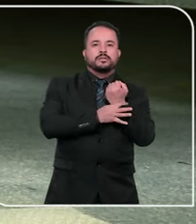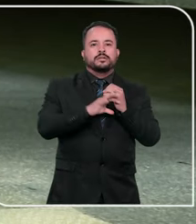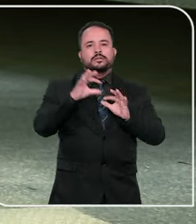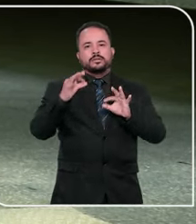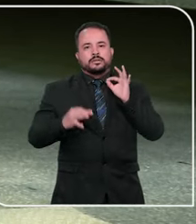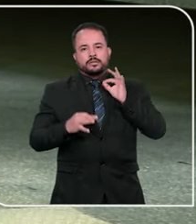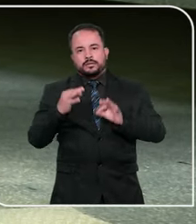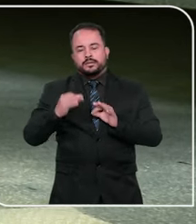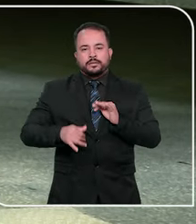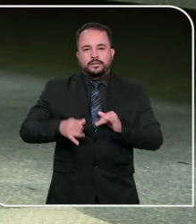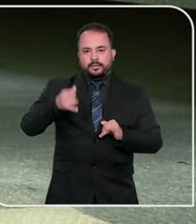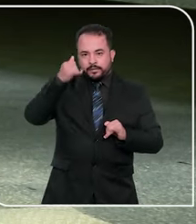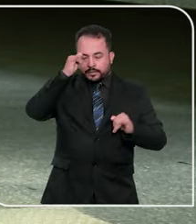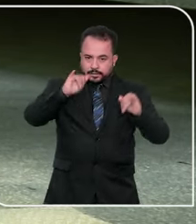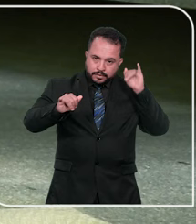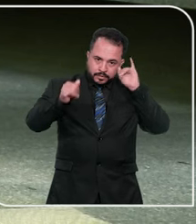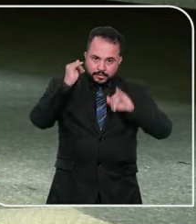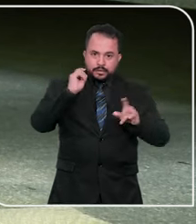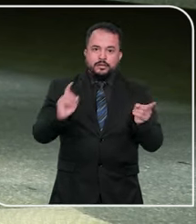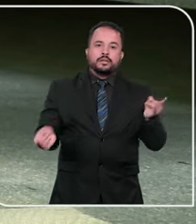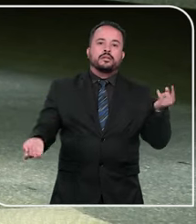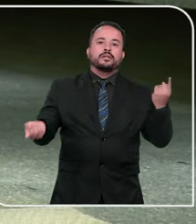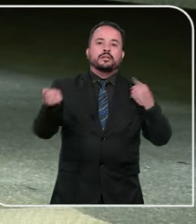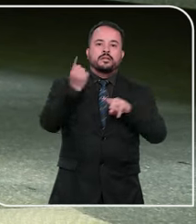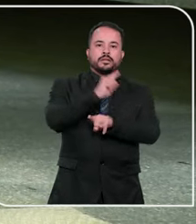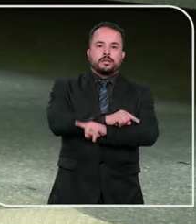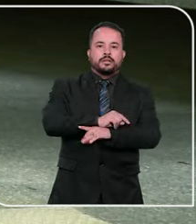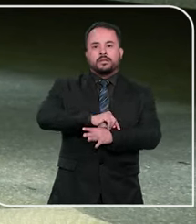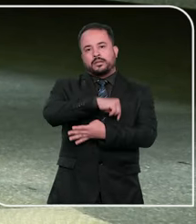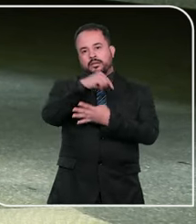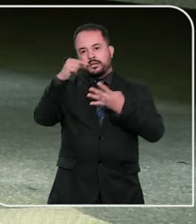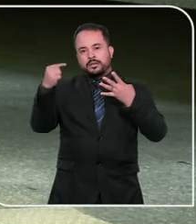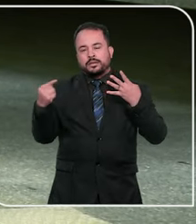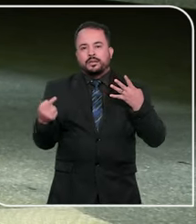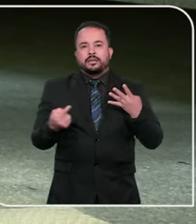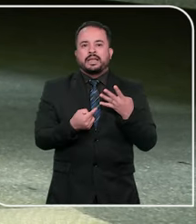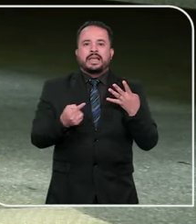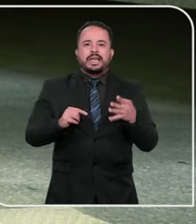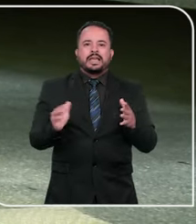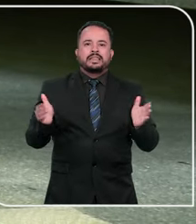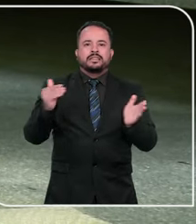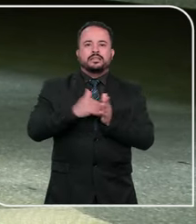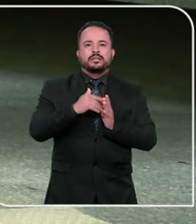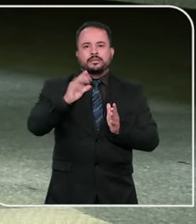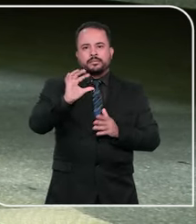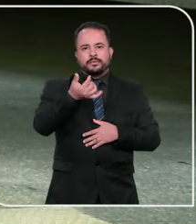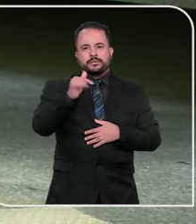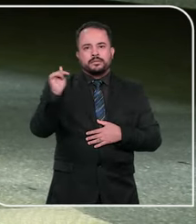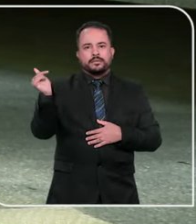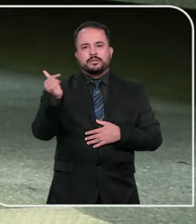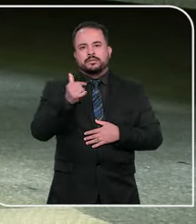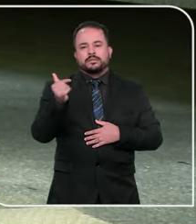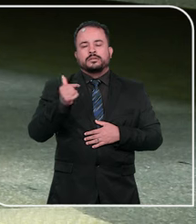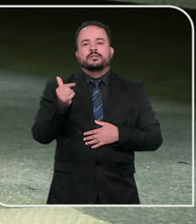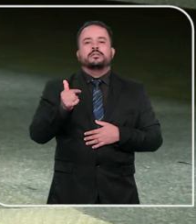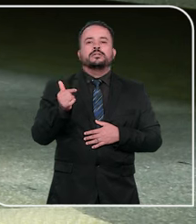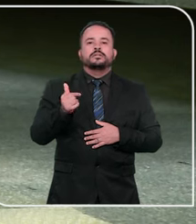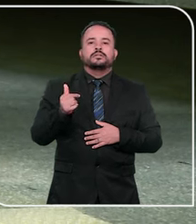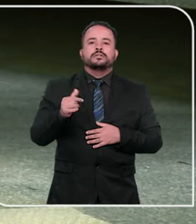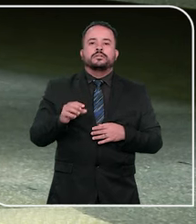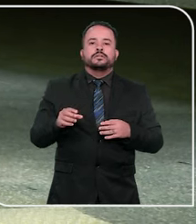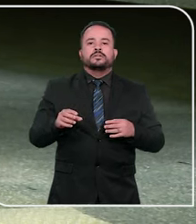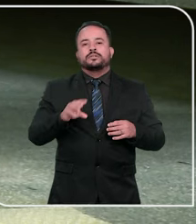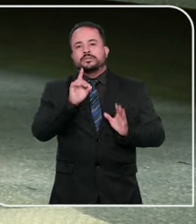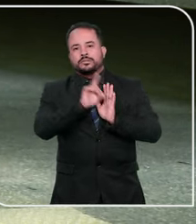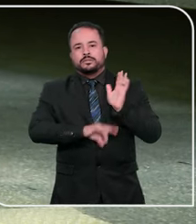e segurança jurídica, evitando decisões divergentes nas instâncias inferiores. Até 2022, duas turmas